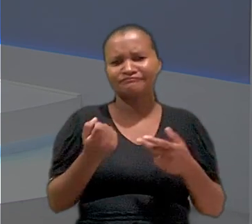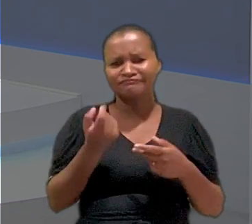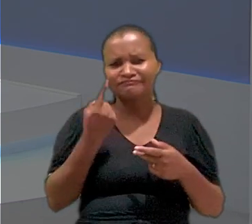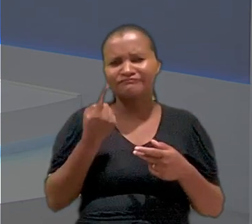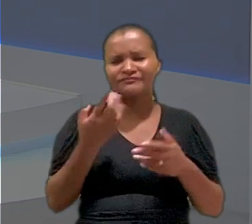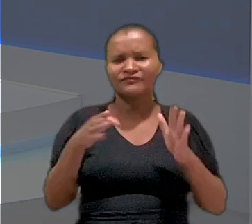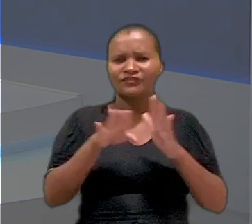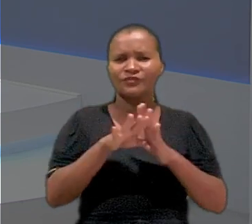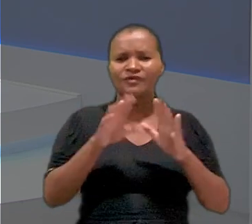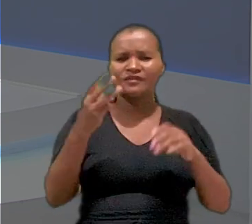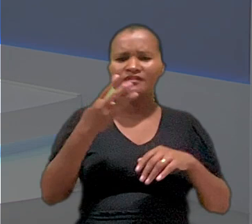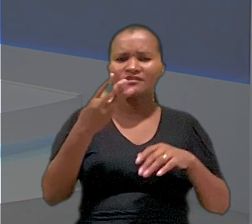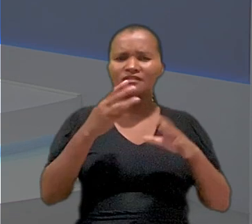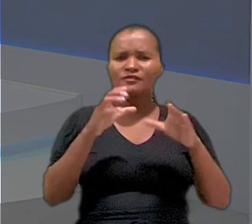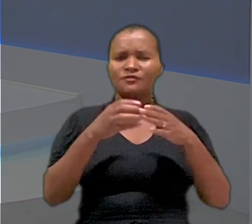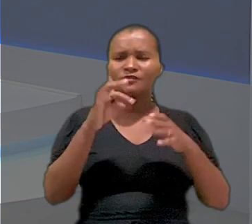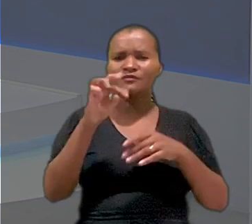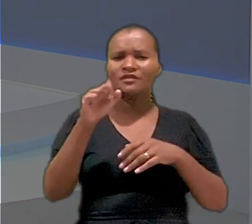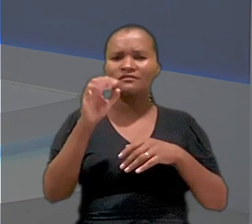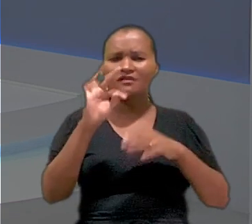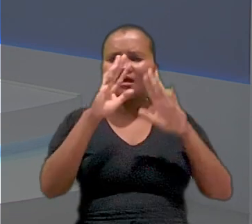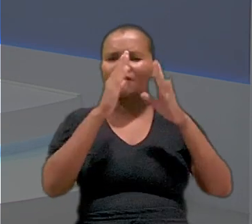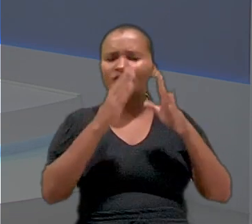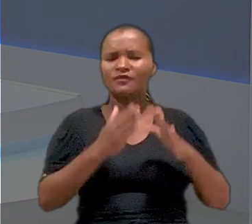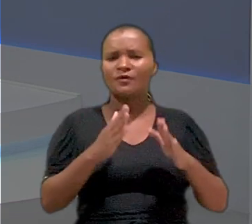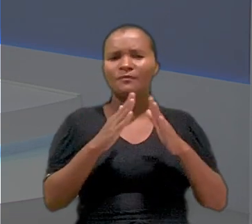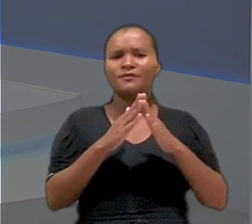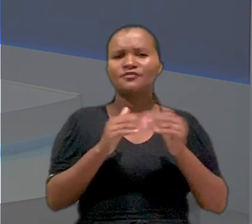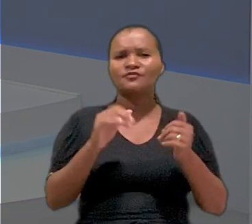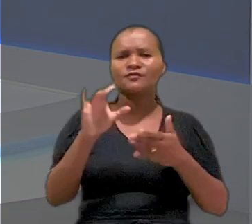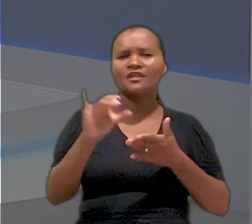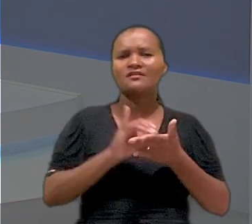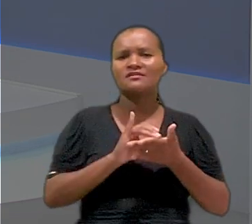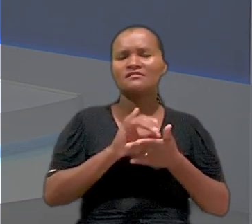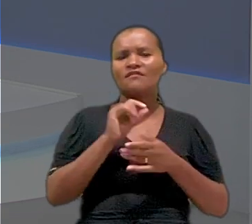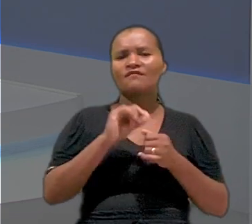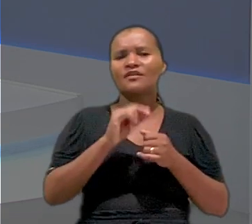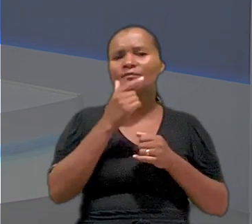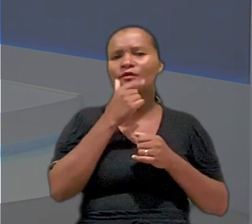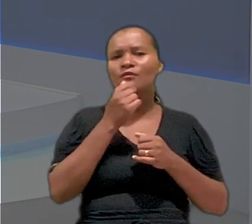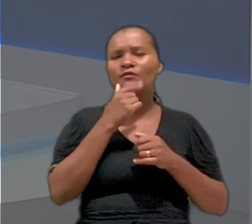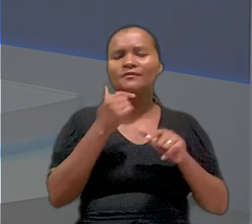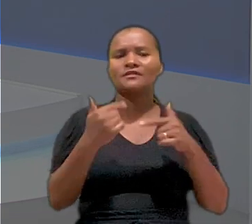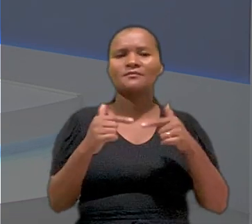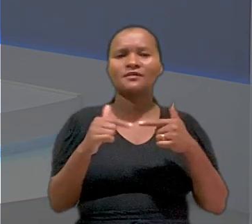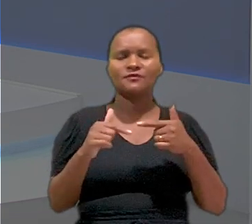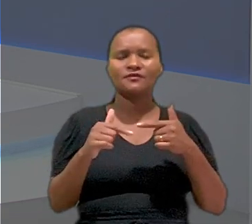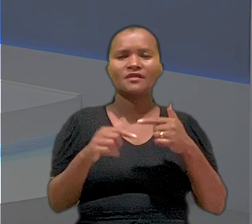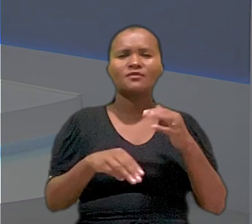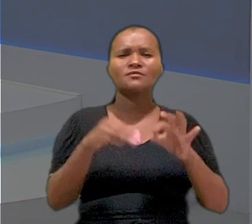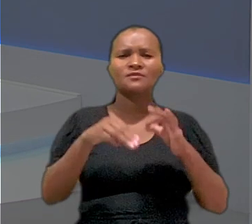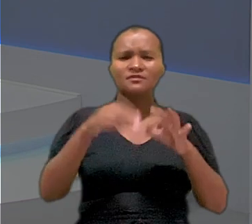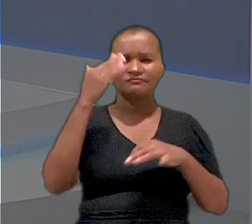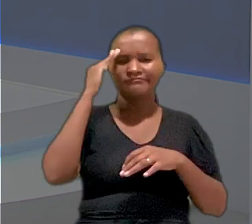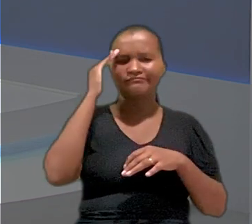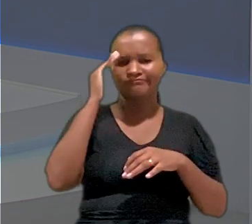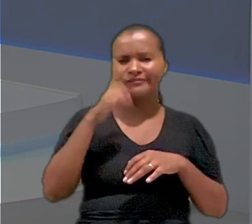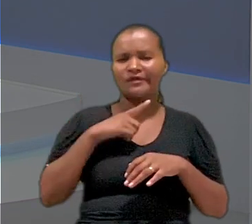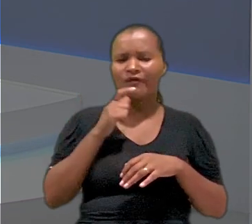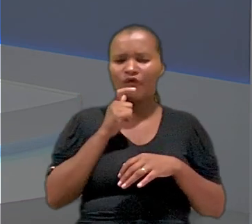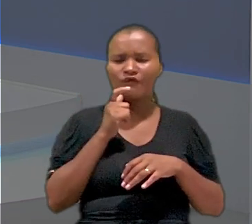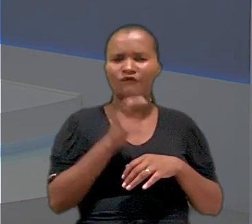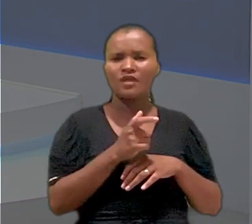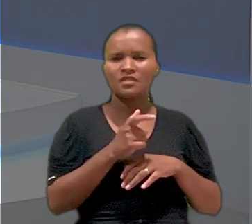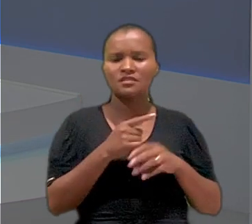inusitada, Luana, chegou à terceira turma do TST, que avaliou o pedido de indenização feito por um trabalhador. Os ministros